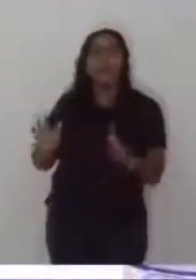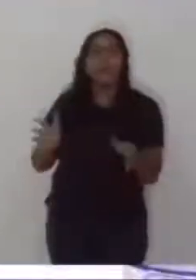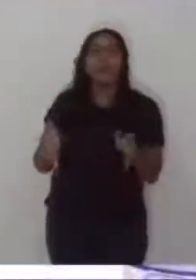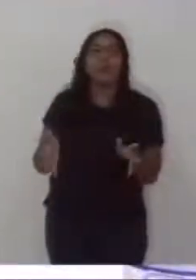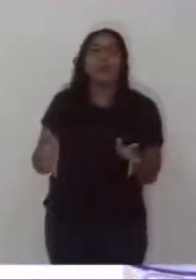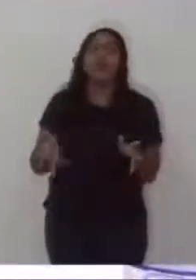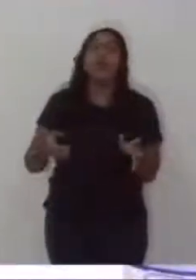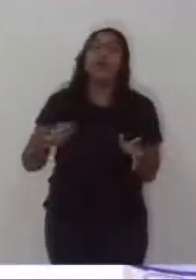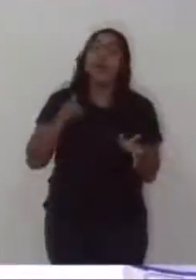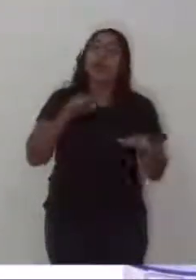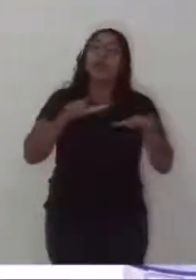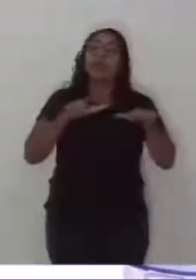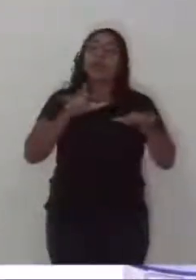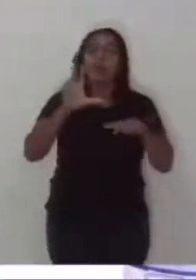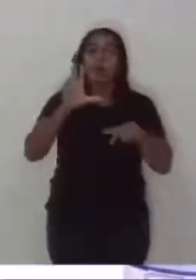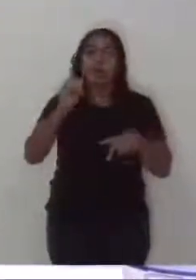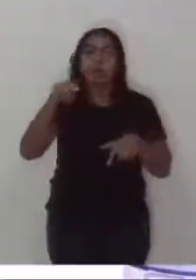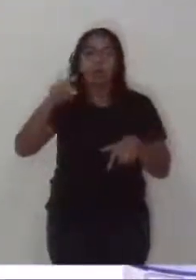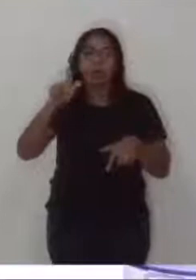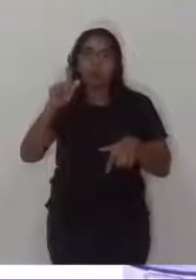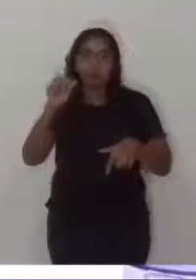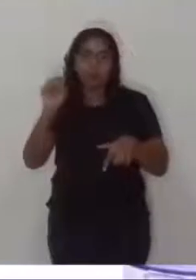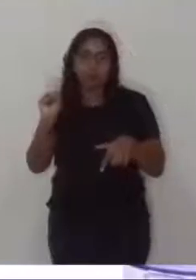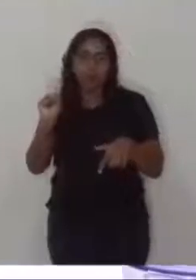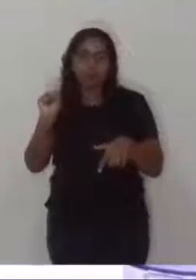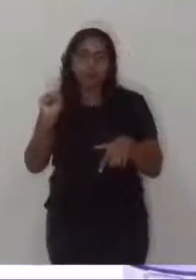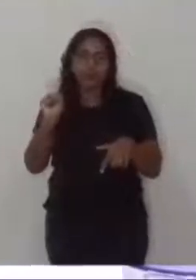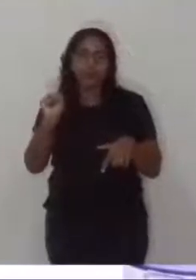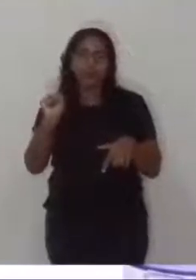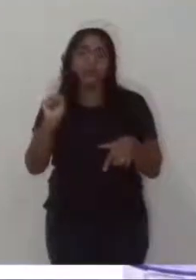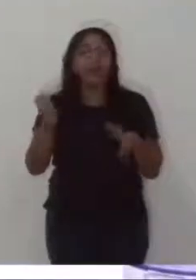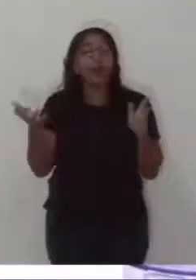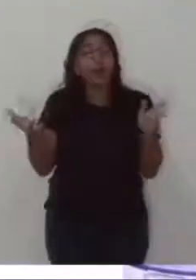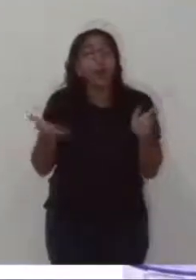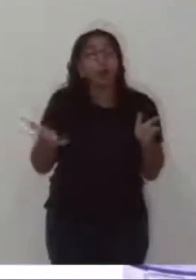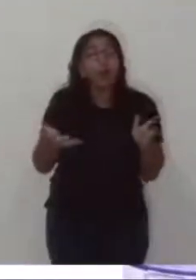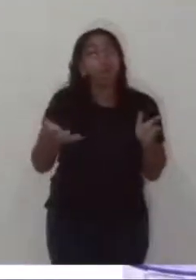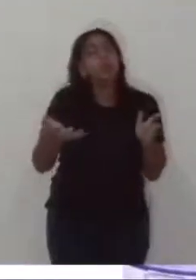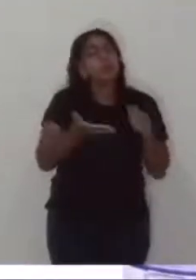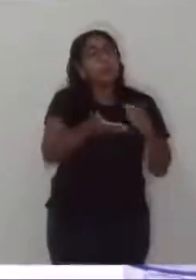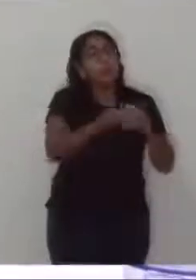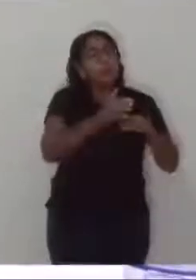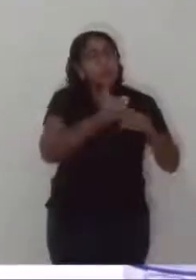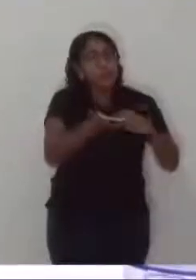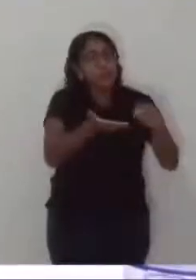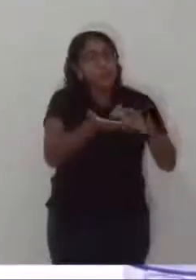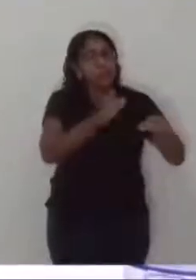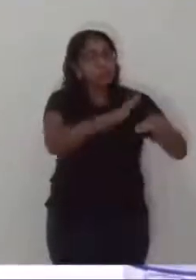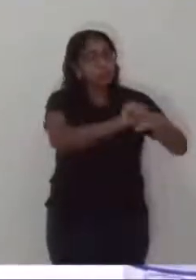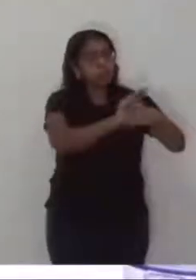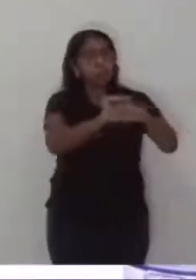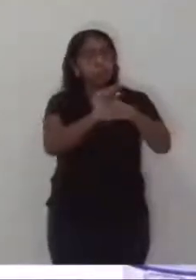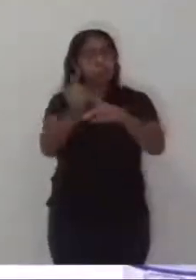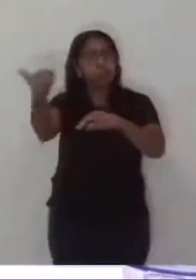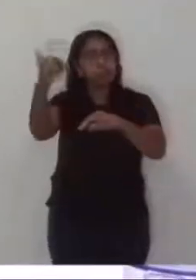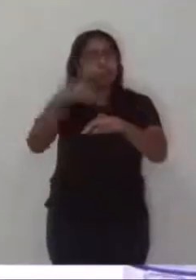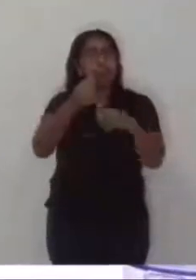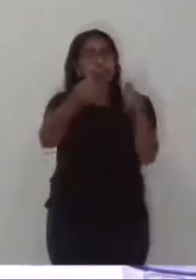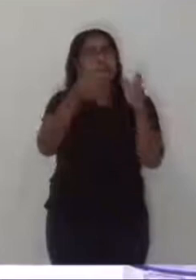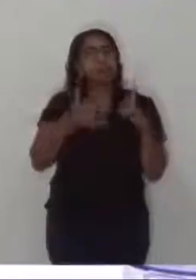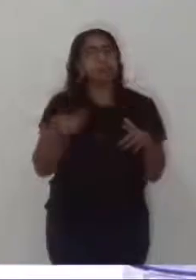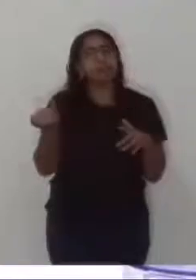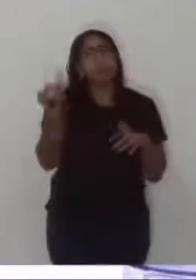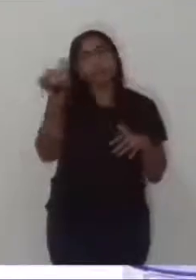questão dos trabalhos da Congas, acho que é o momento oportuno de que os secretários possam vir até essa casa e a gente